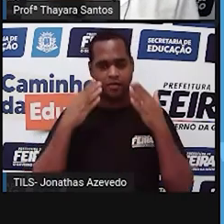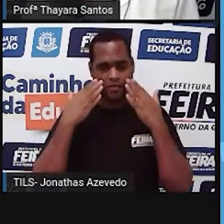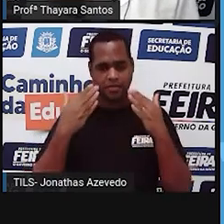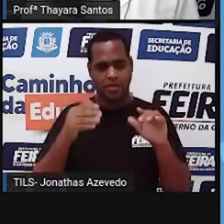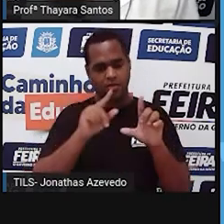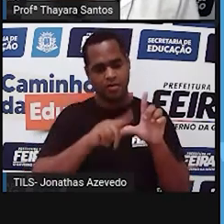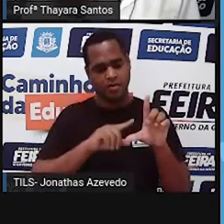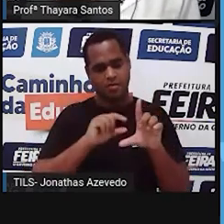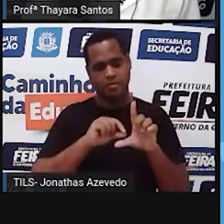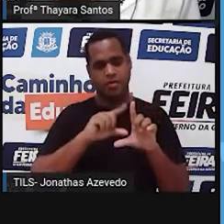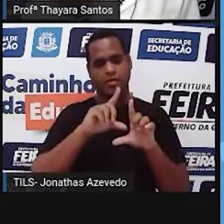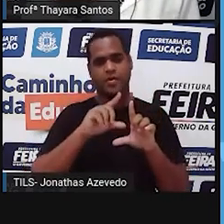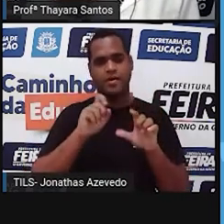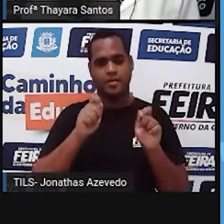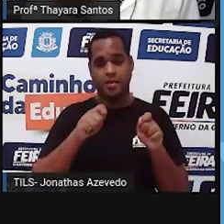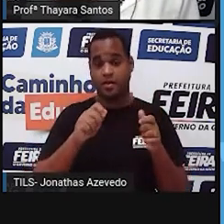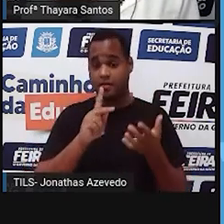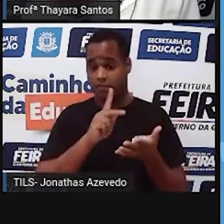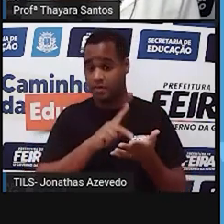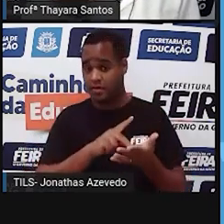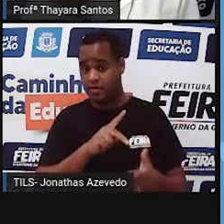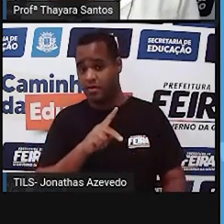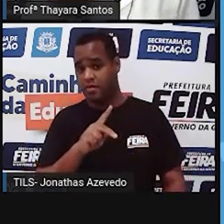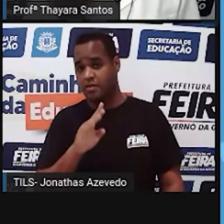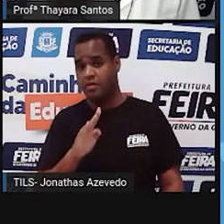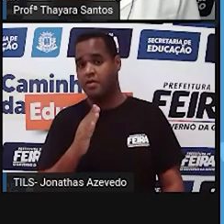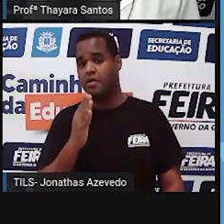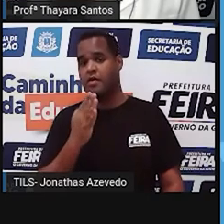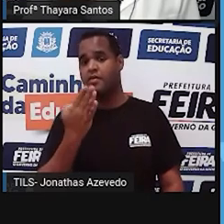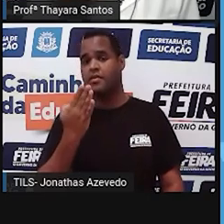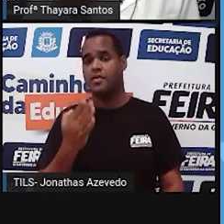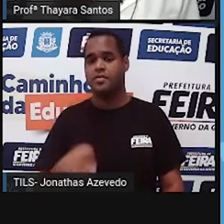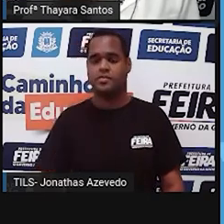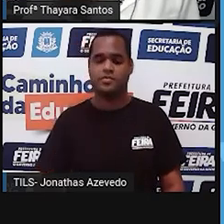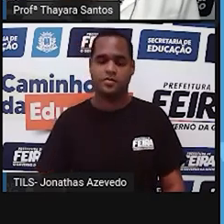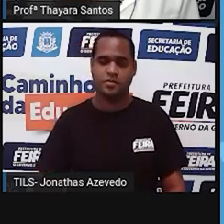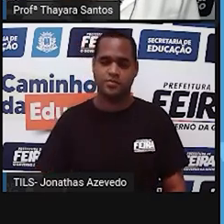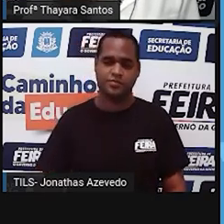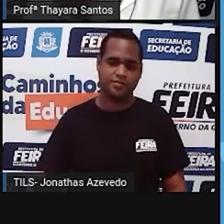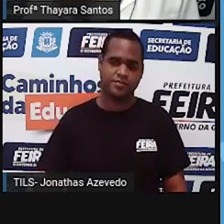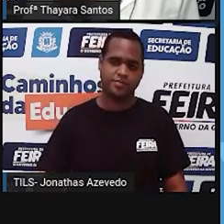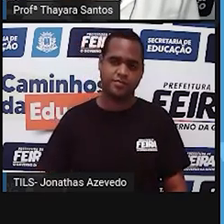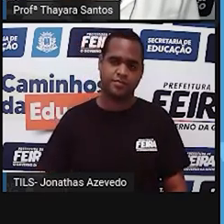maiúsculas. Essa afirmação é? Verdadeira ou ela é falsa?